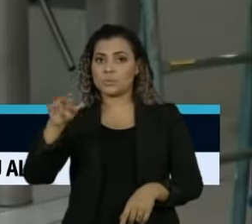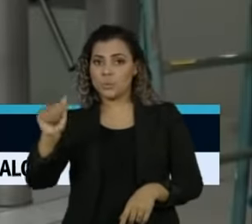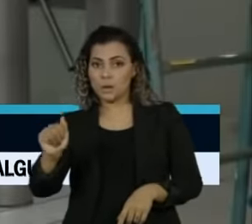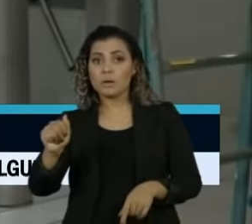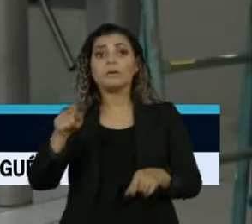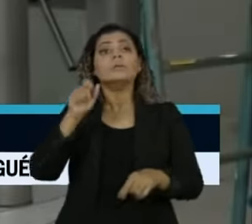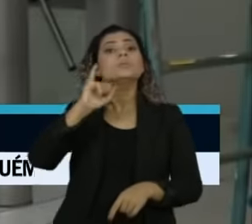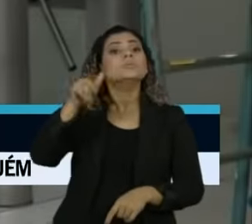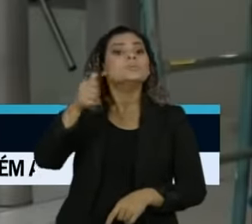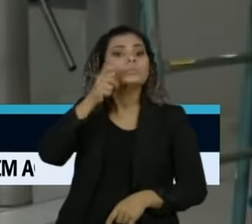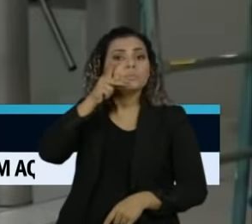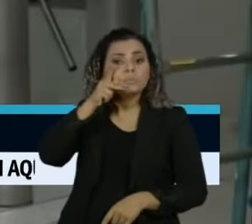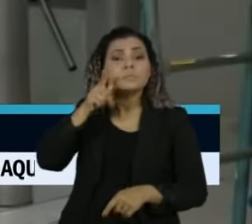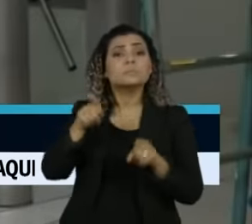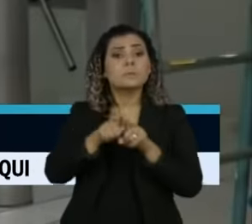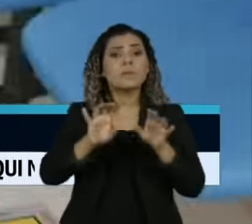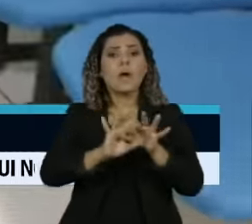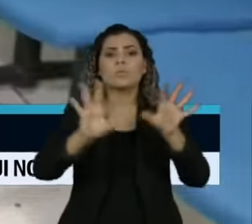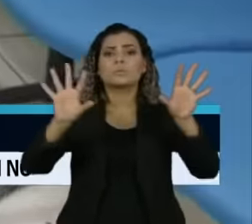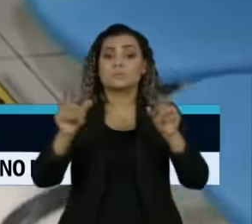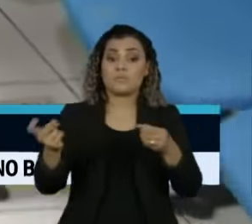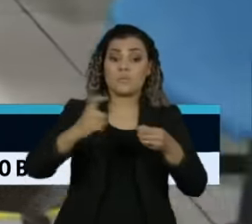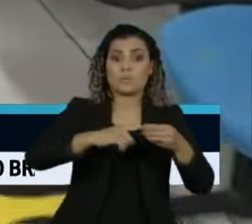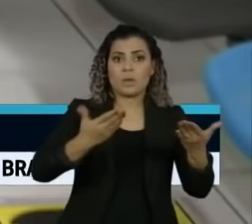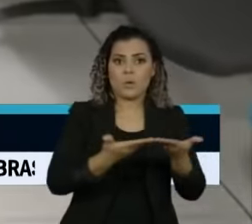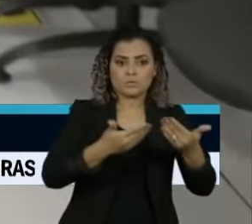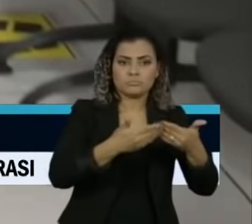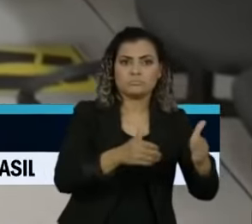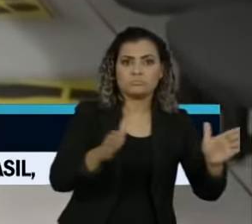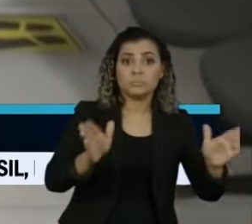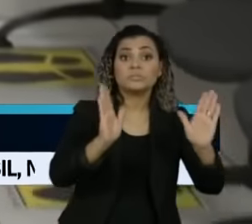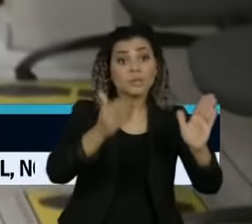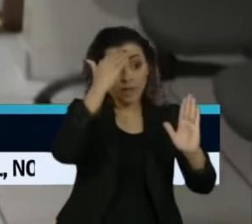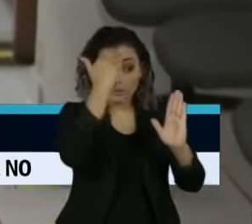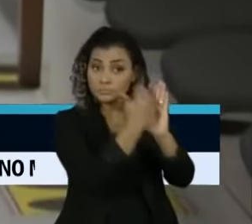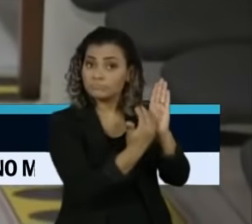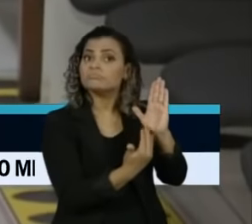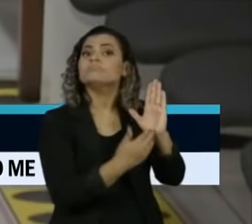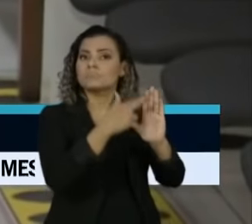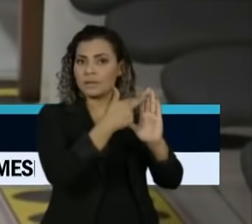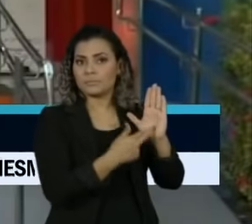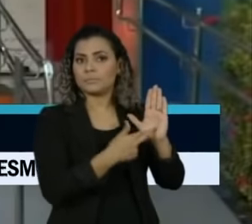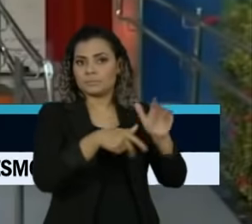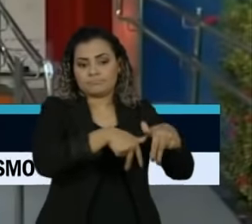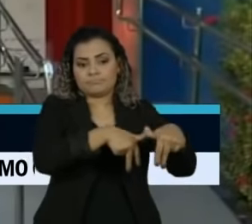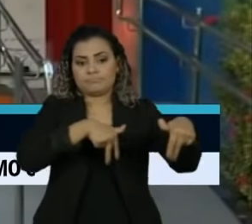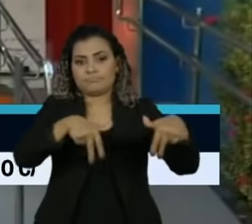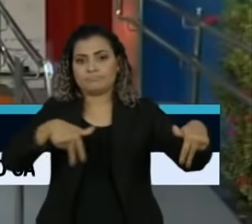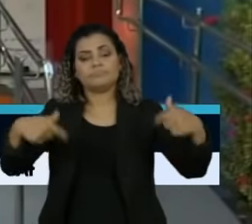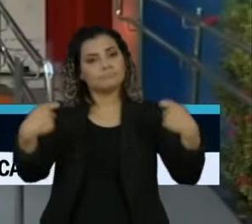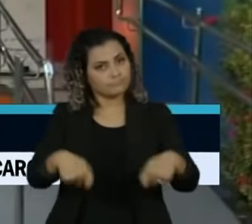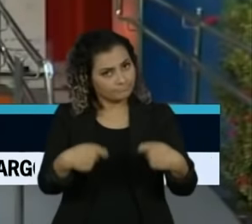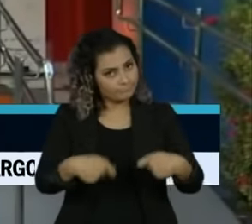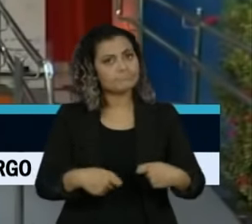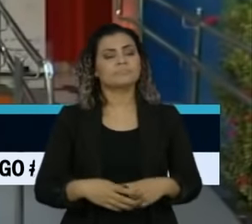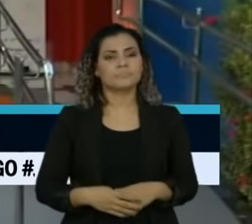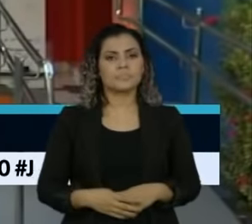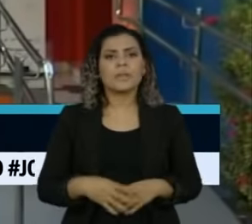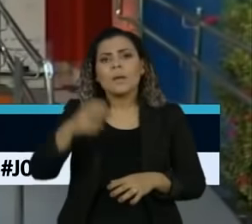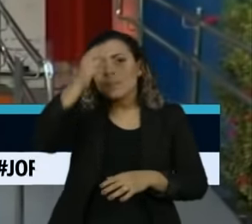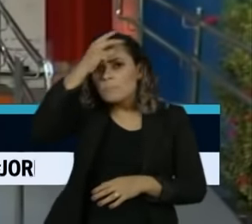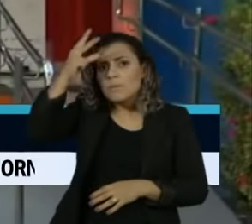também tiveram autorização para retornar hoje, desde que respeitadas regras de distanciamento social. O